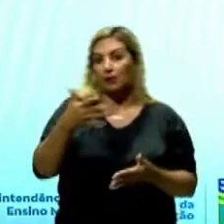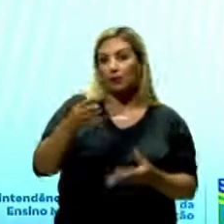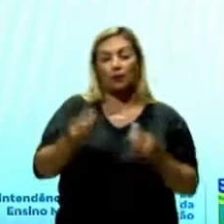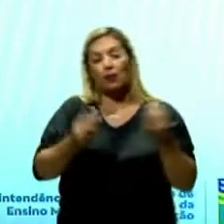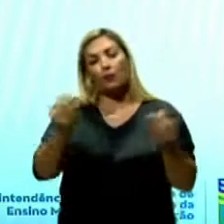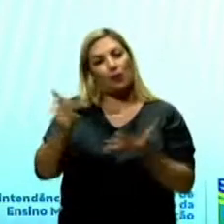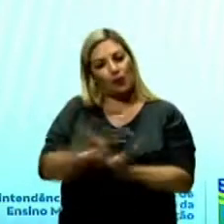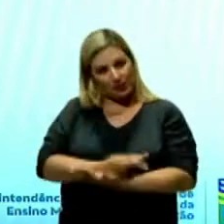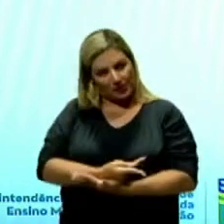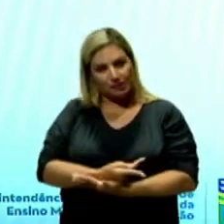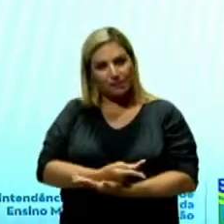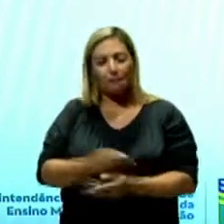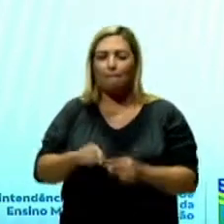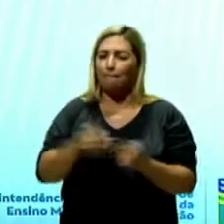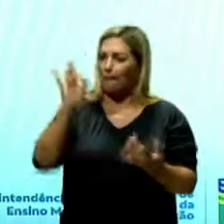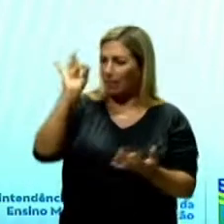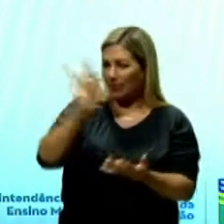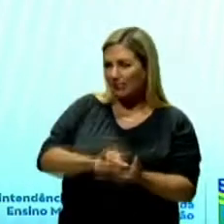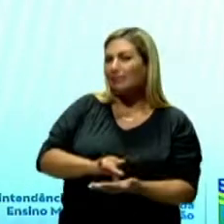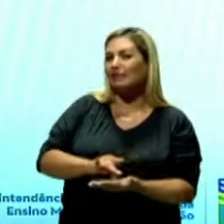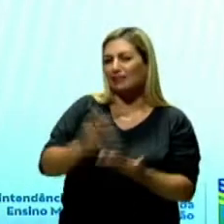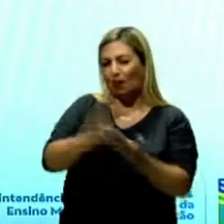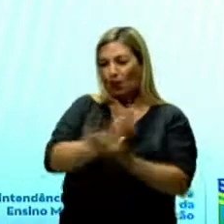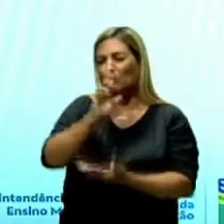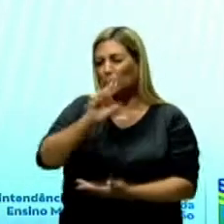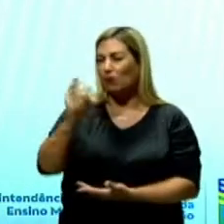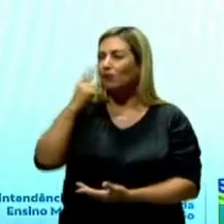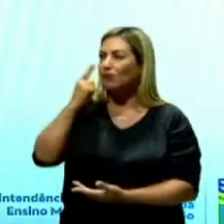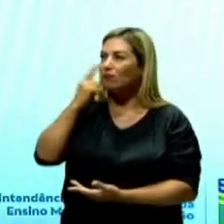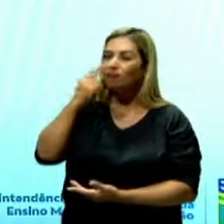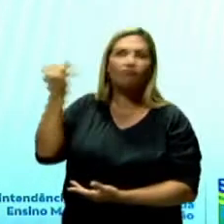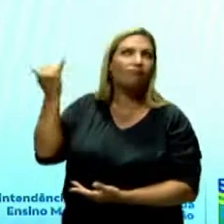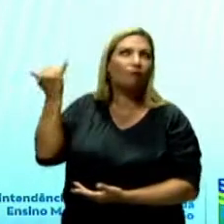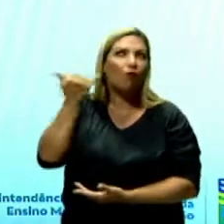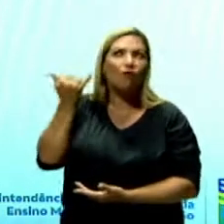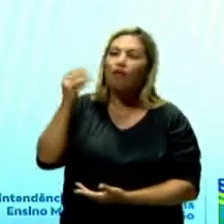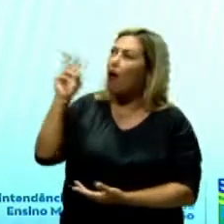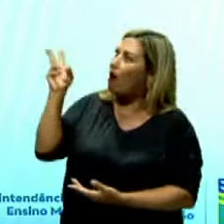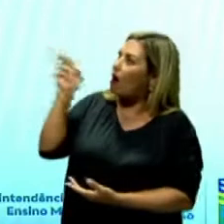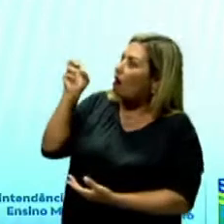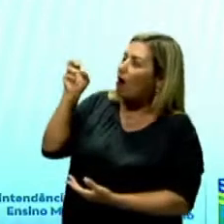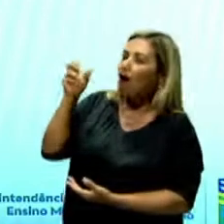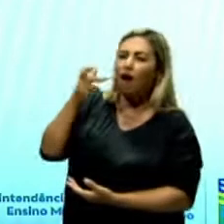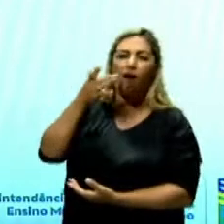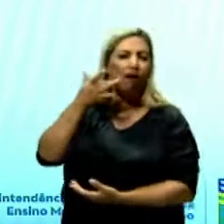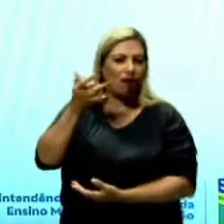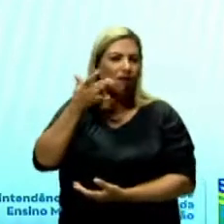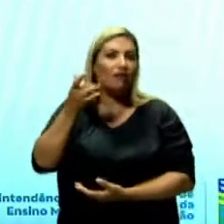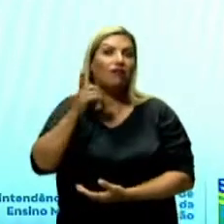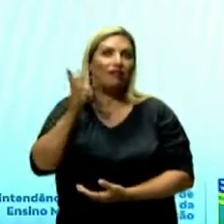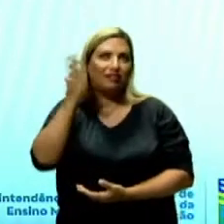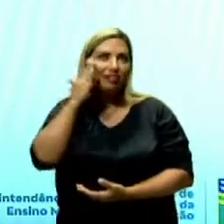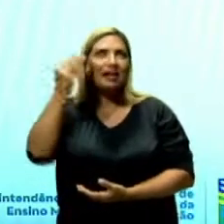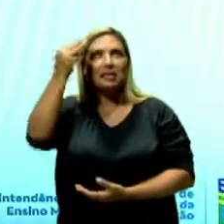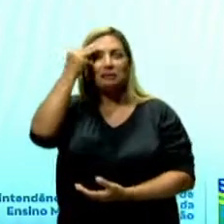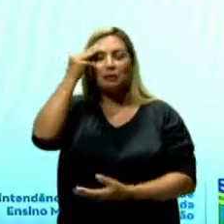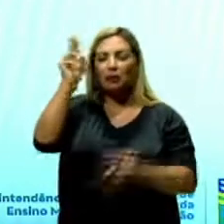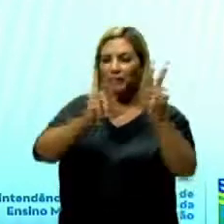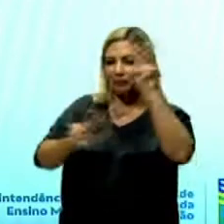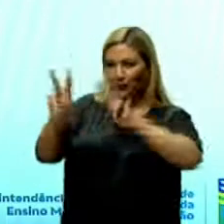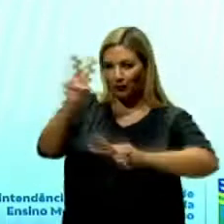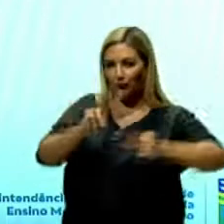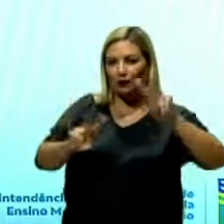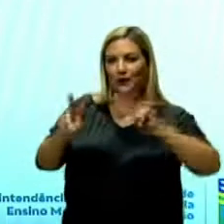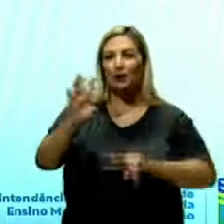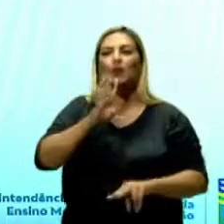menos como funciona, mas eu tenho certeza que alguns nomes, na hora que vocês ouvirem falar, vocês já vão buscar aí na memória visual de